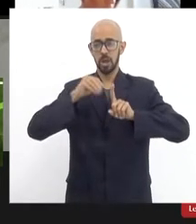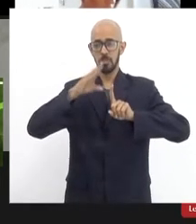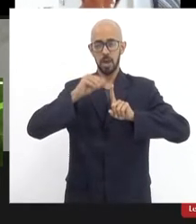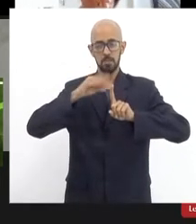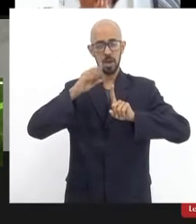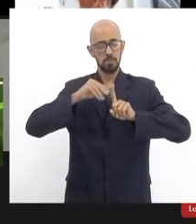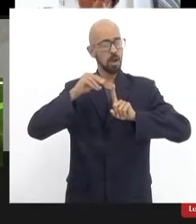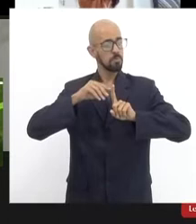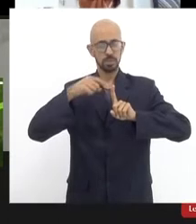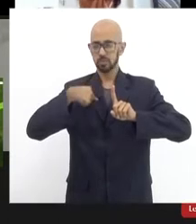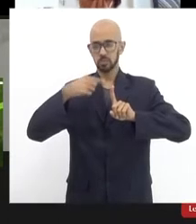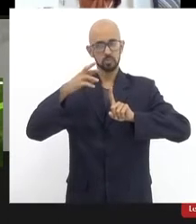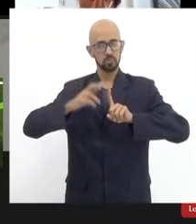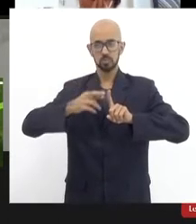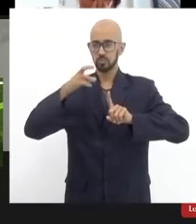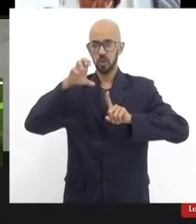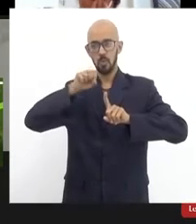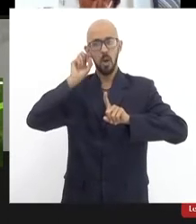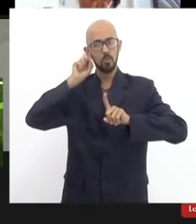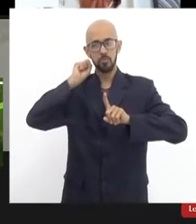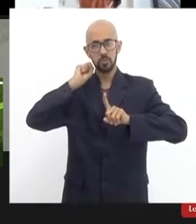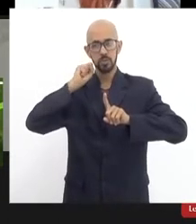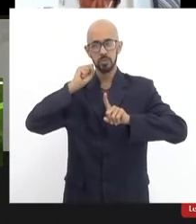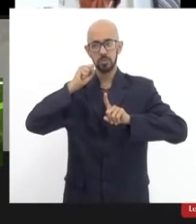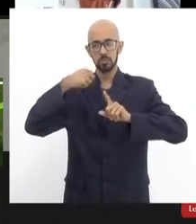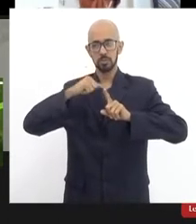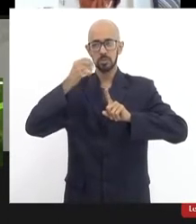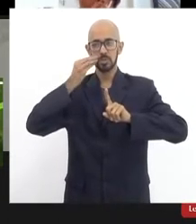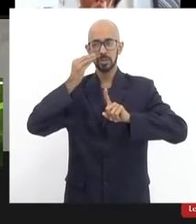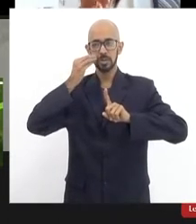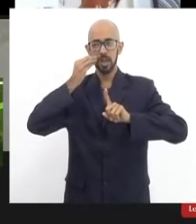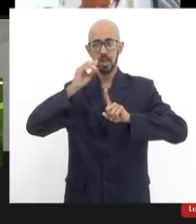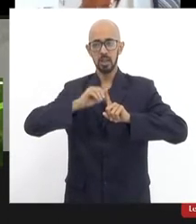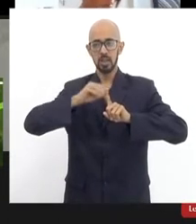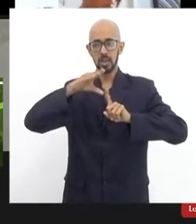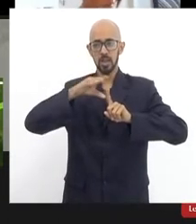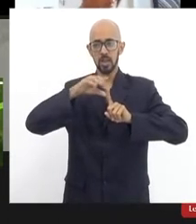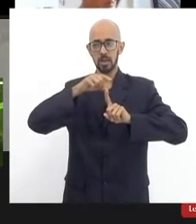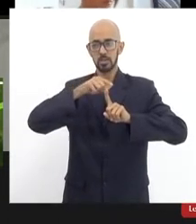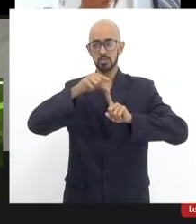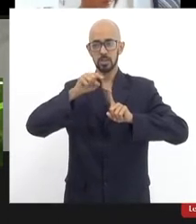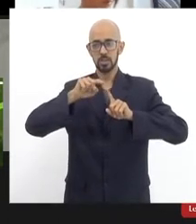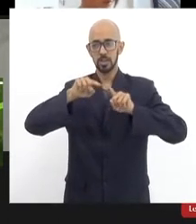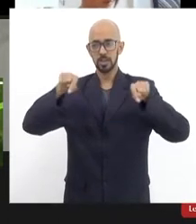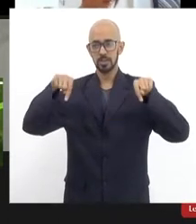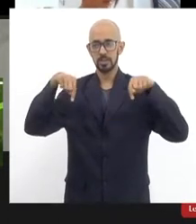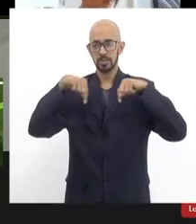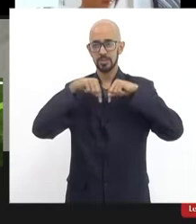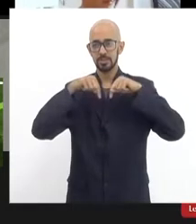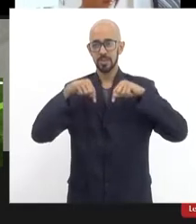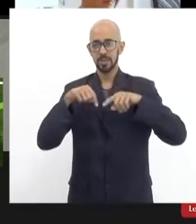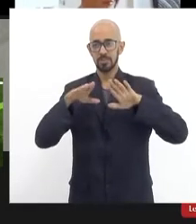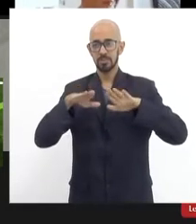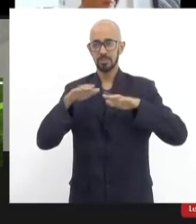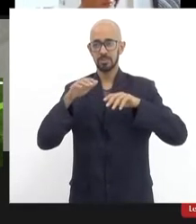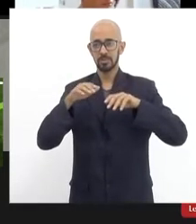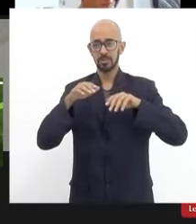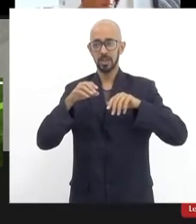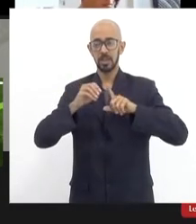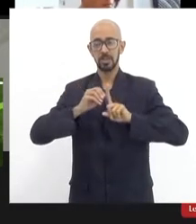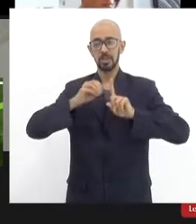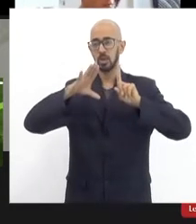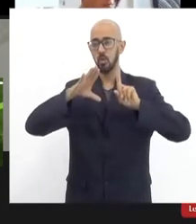ouvindo. Dionísio, tenta ligar o seu áudio, Dionísio, que você está na sala, mas a gente não está te ouvindo. Ele ligou, mas não está